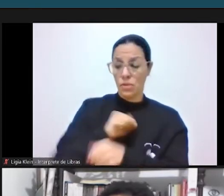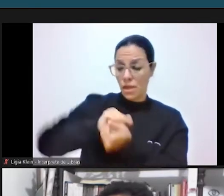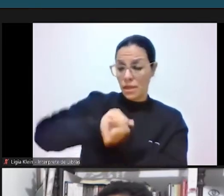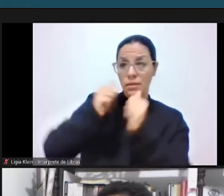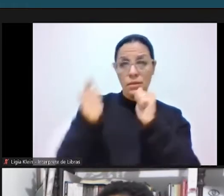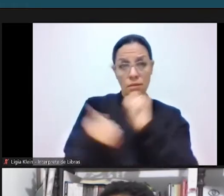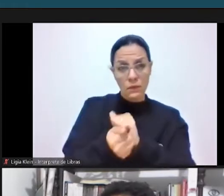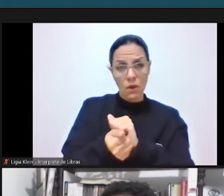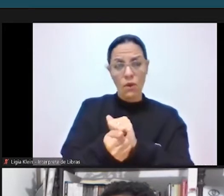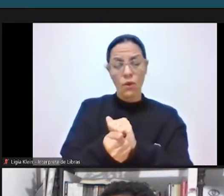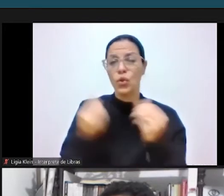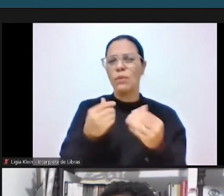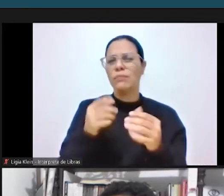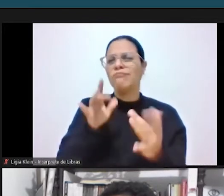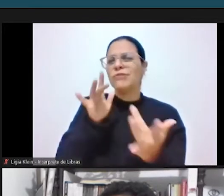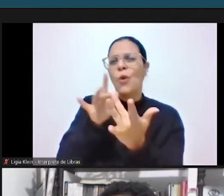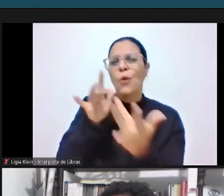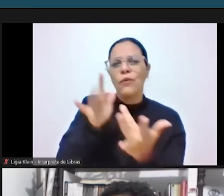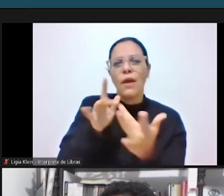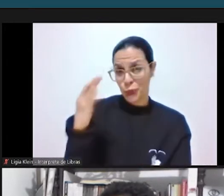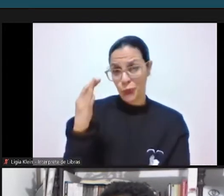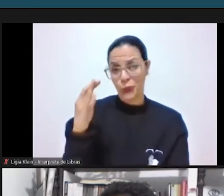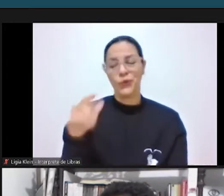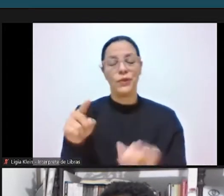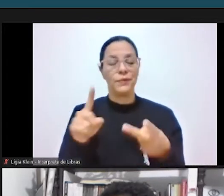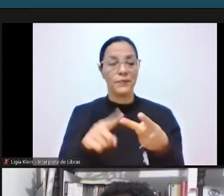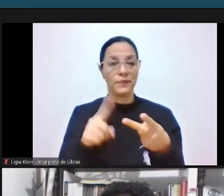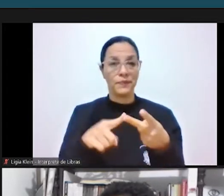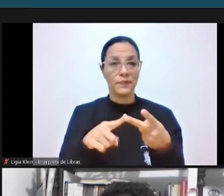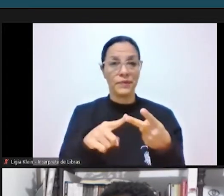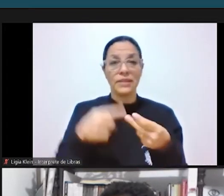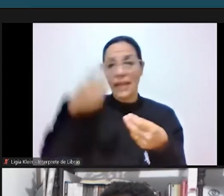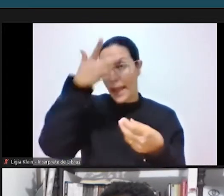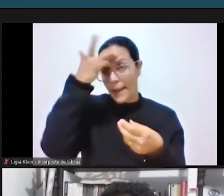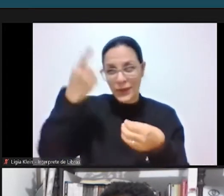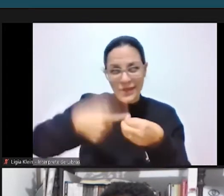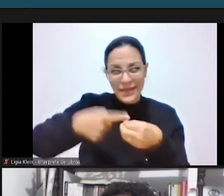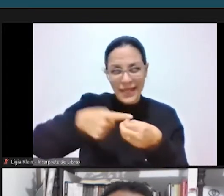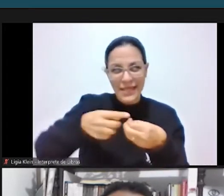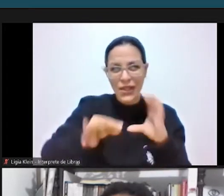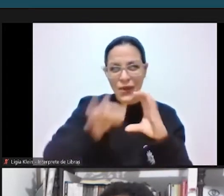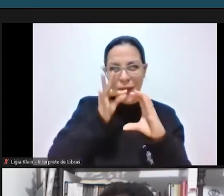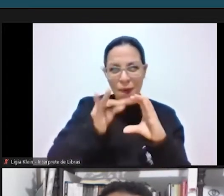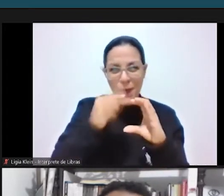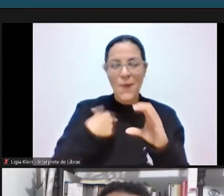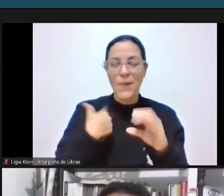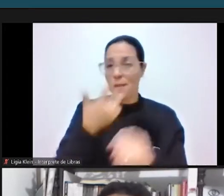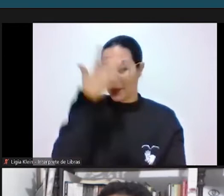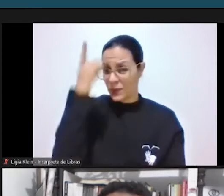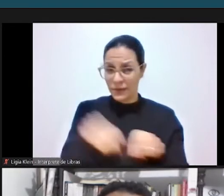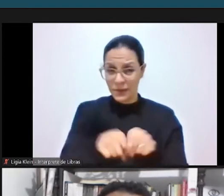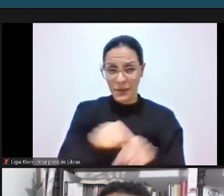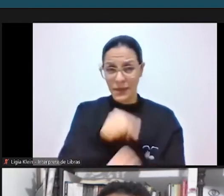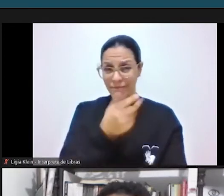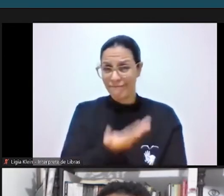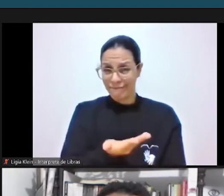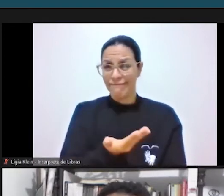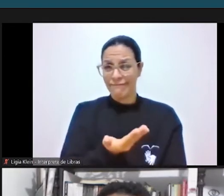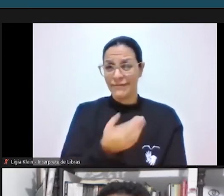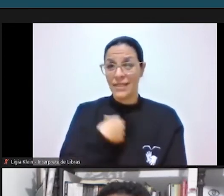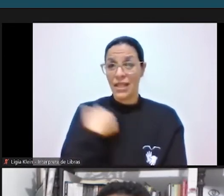mais próximo, sem preconceito, do cidadão, do cara que mora na cidade, é